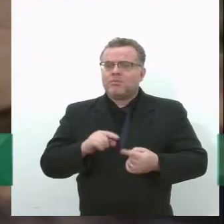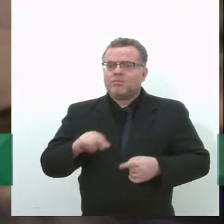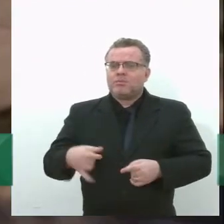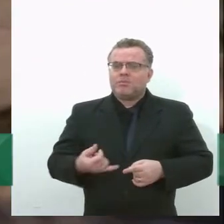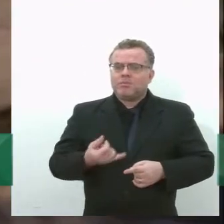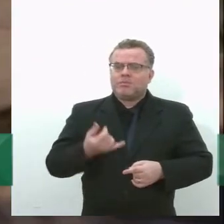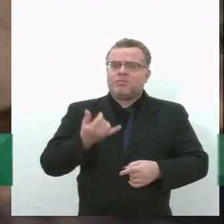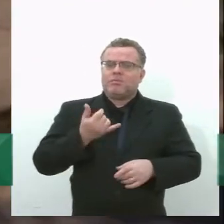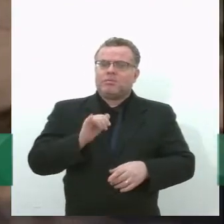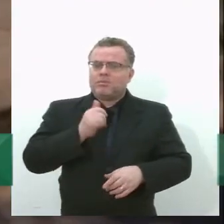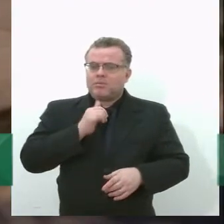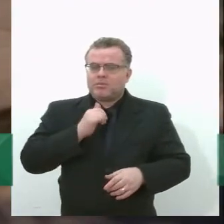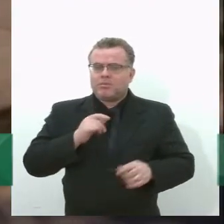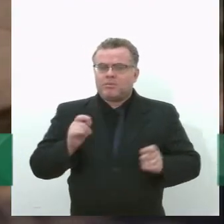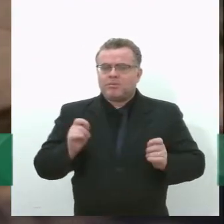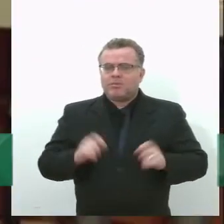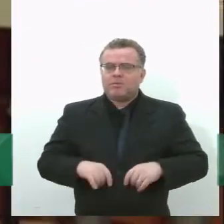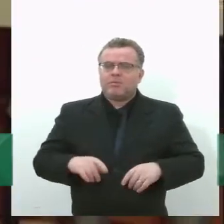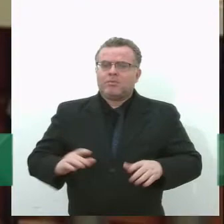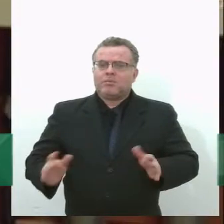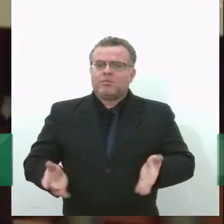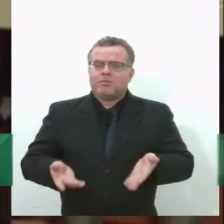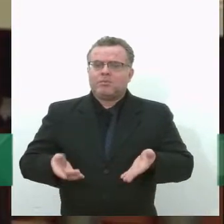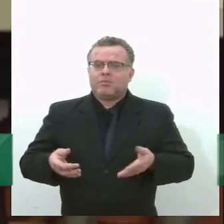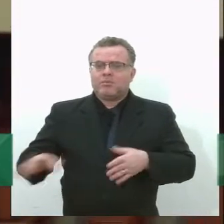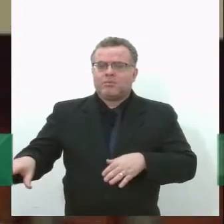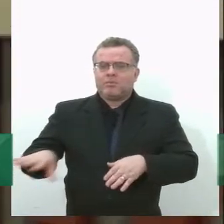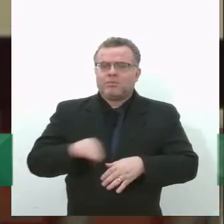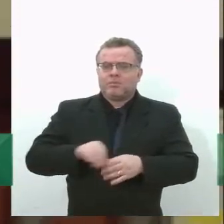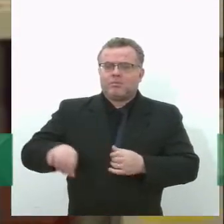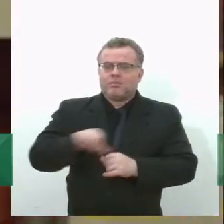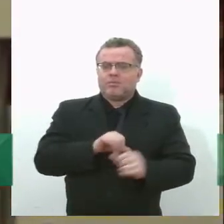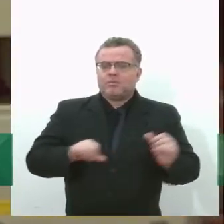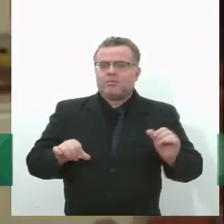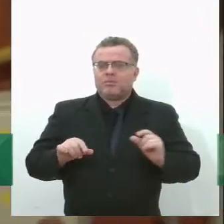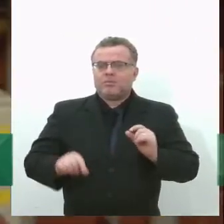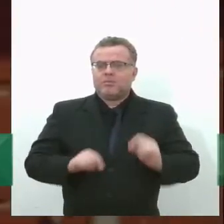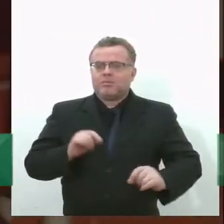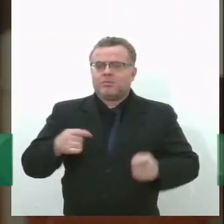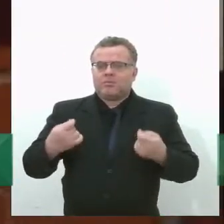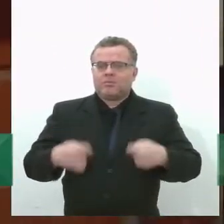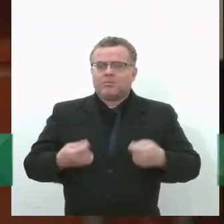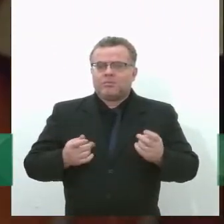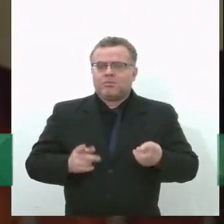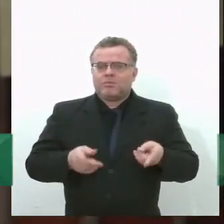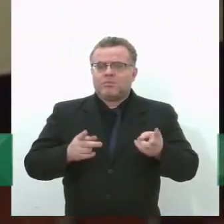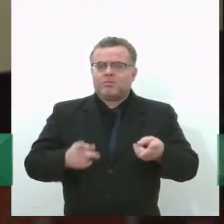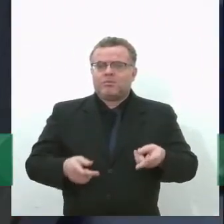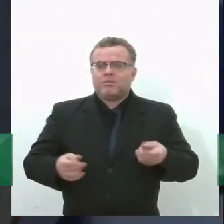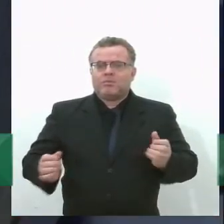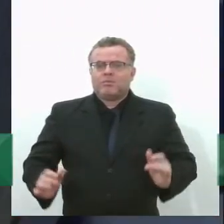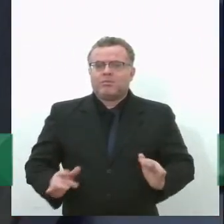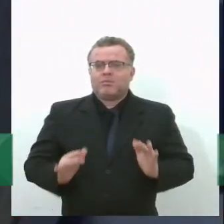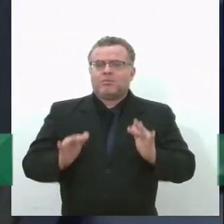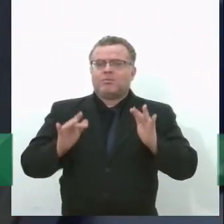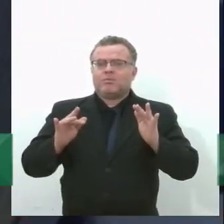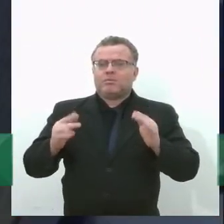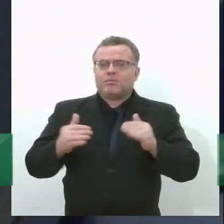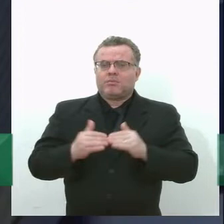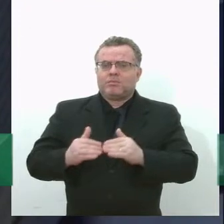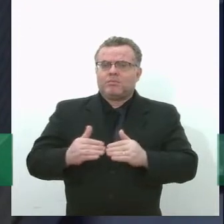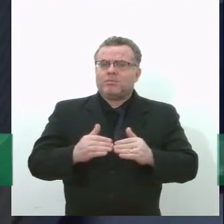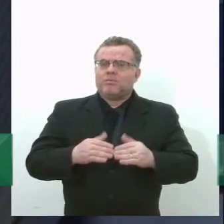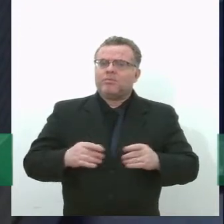do biogás é convertê-lo em uma forma de energia útil, tais como eletricidade, vapor, combustível veicular ou até para